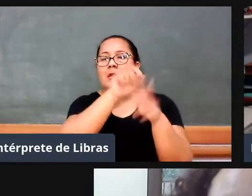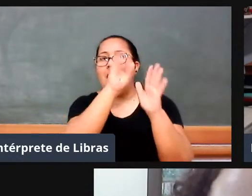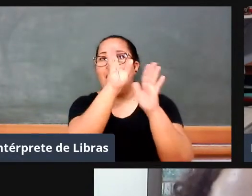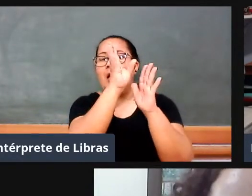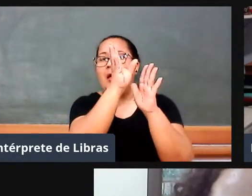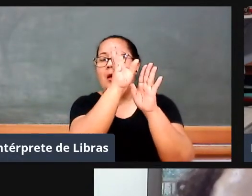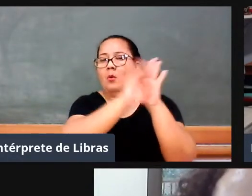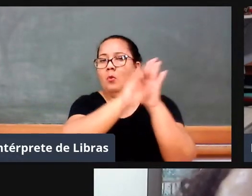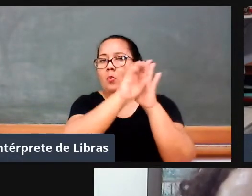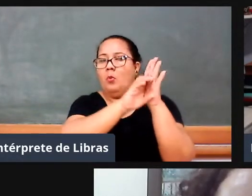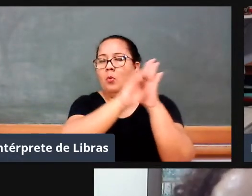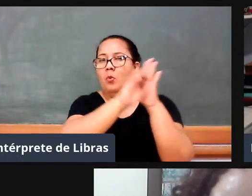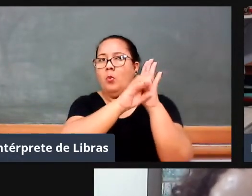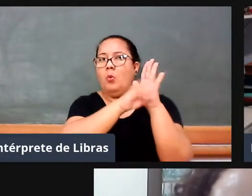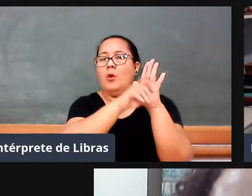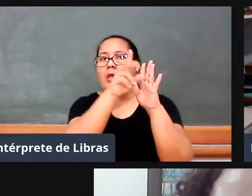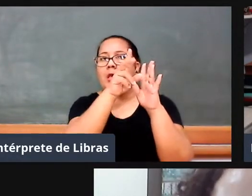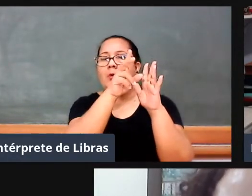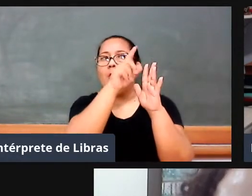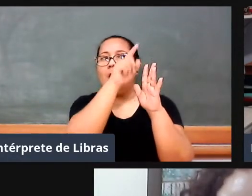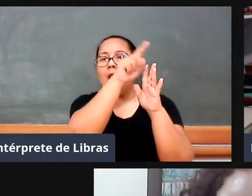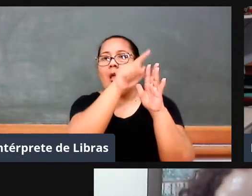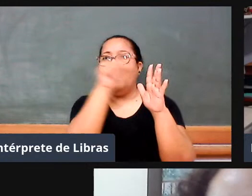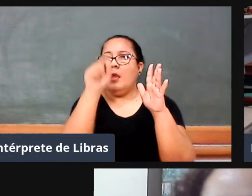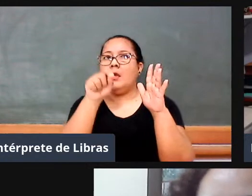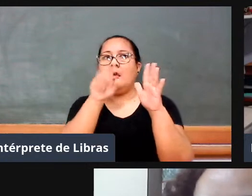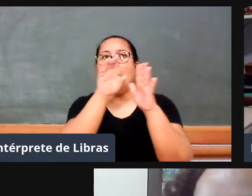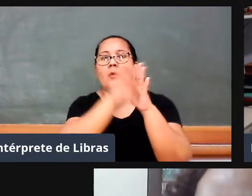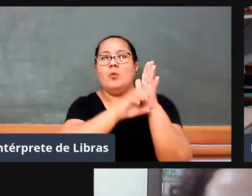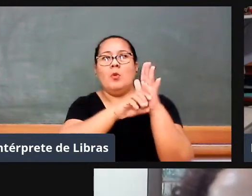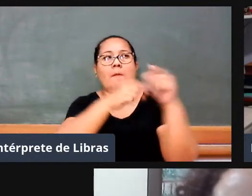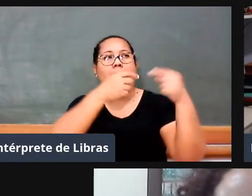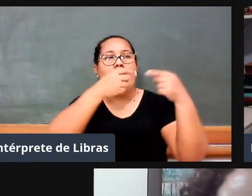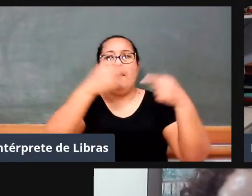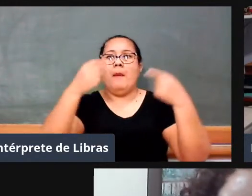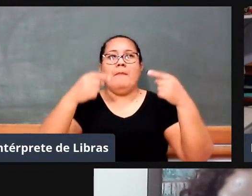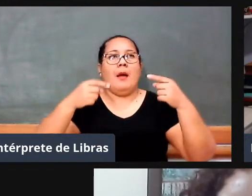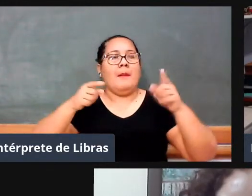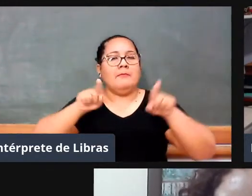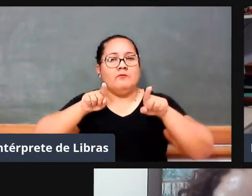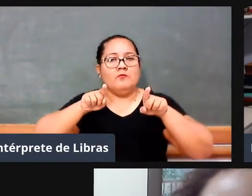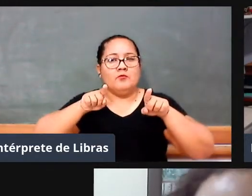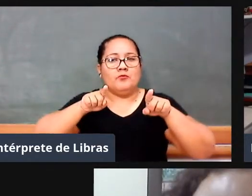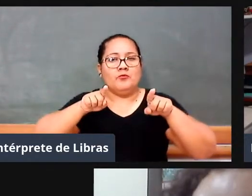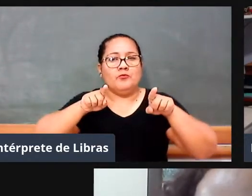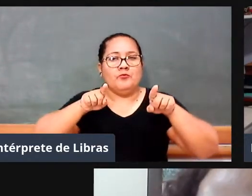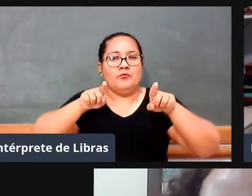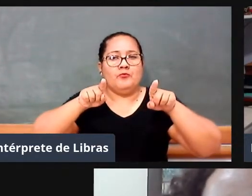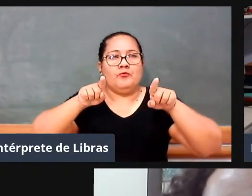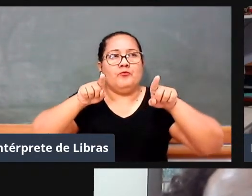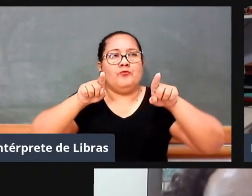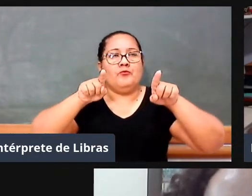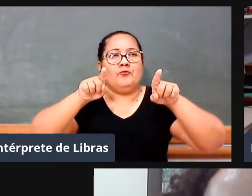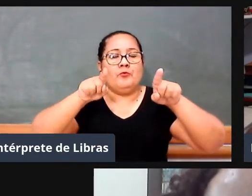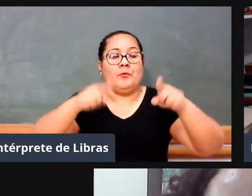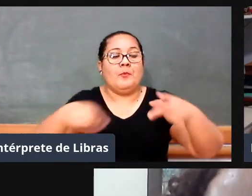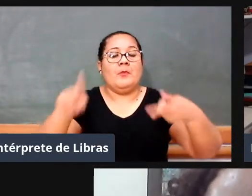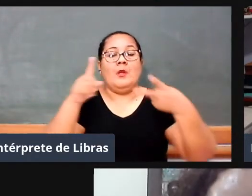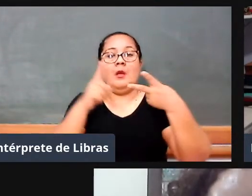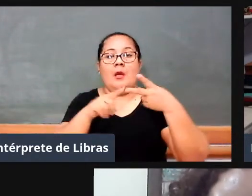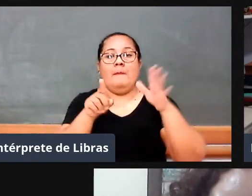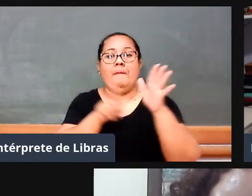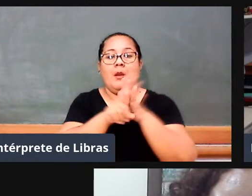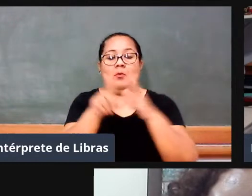discussões se dão ao mesmo tempo, né, e aí nesse sentido também nós temos a pergunta do professor